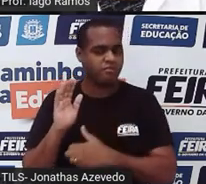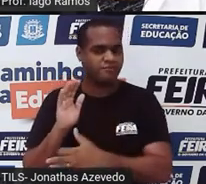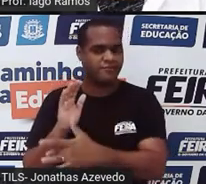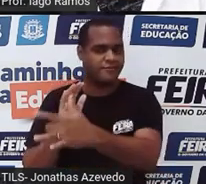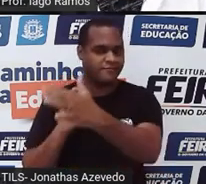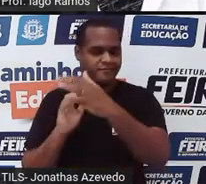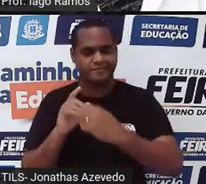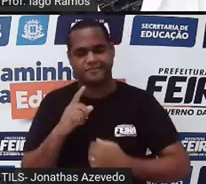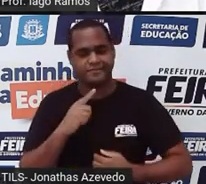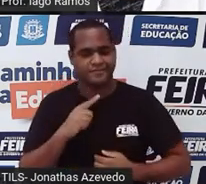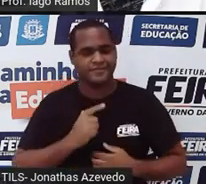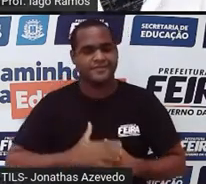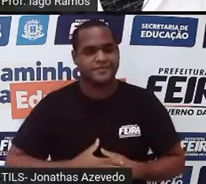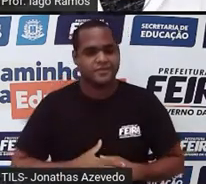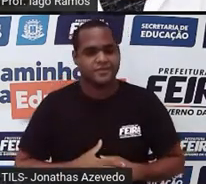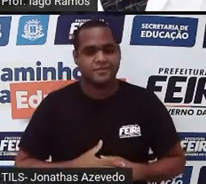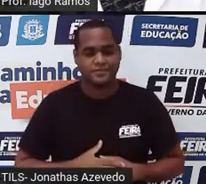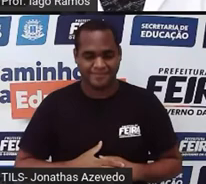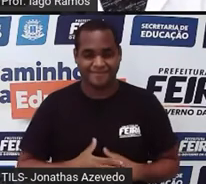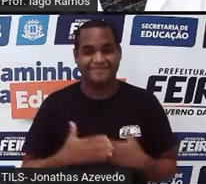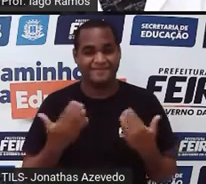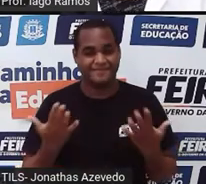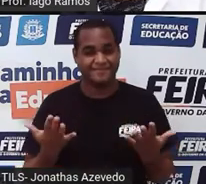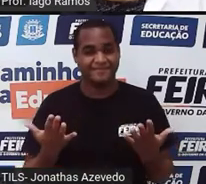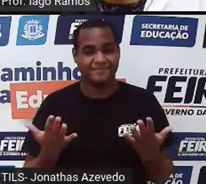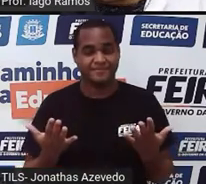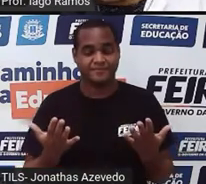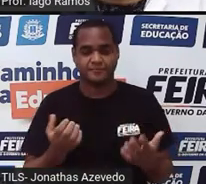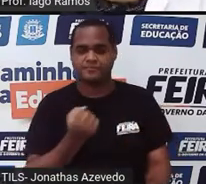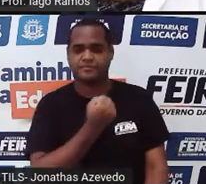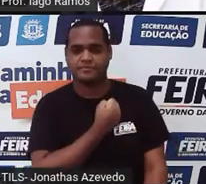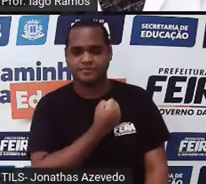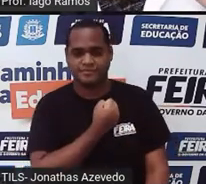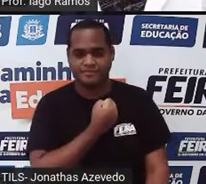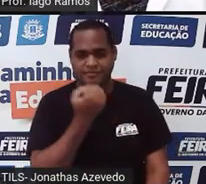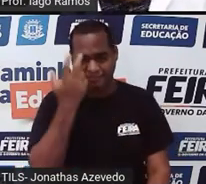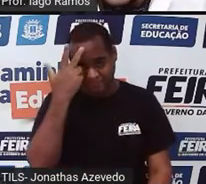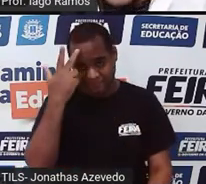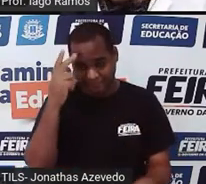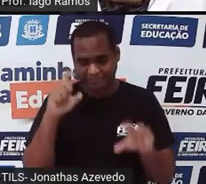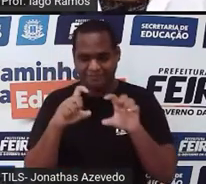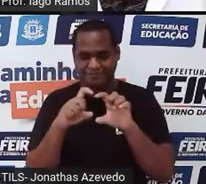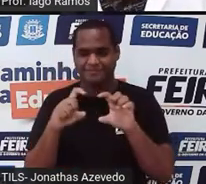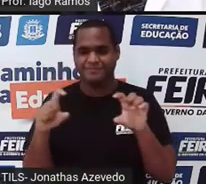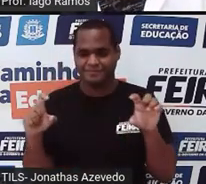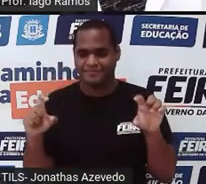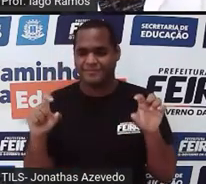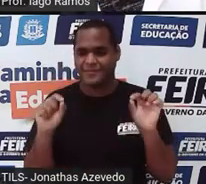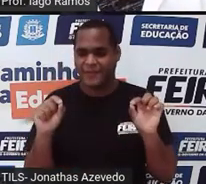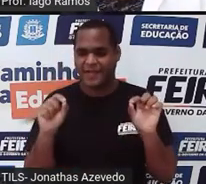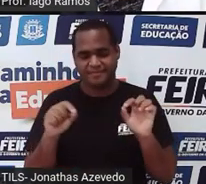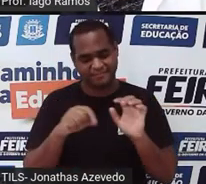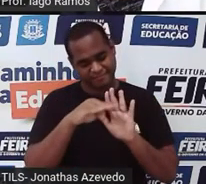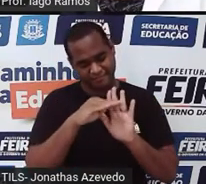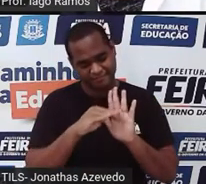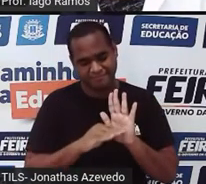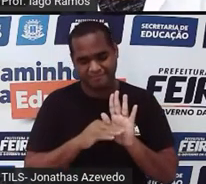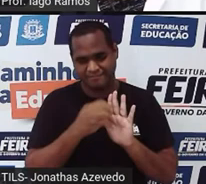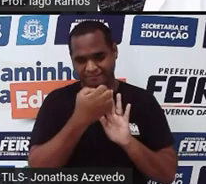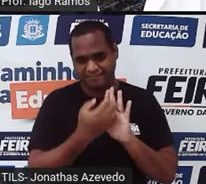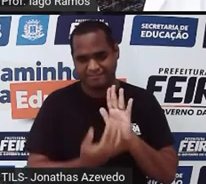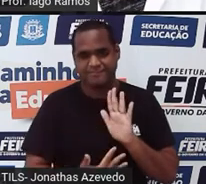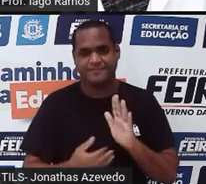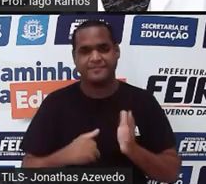vai. Tá bom? Então, olha só os números, né? Formando sequências. sequências. Tá bom?